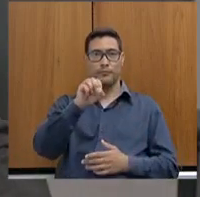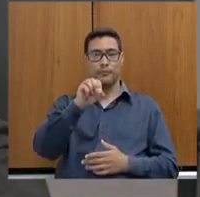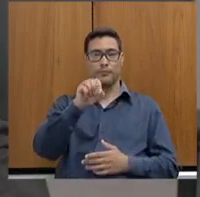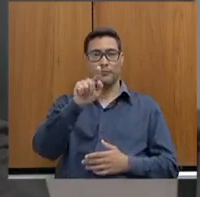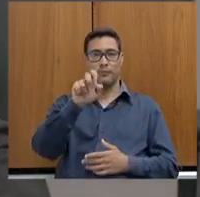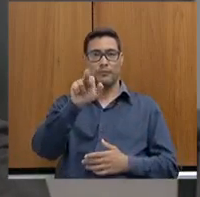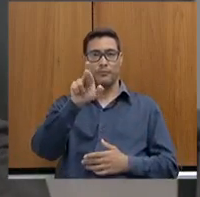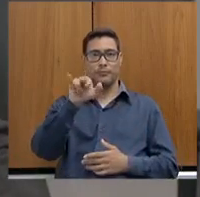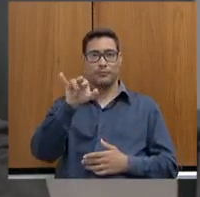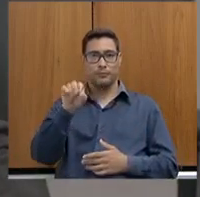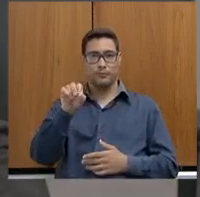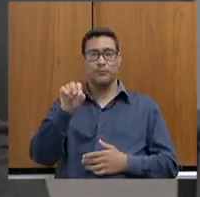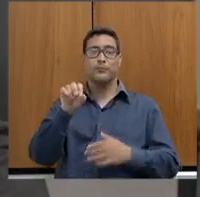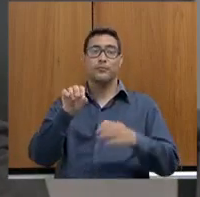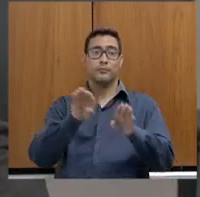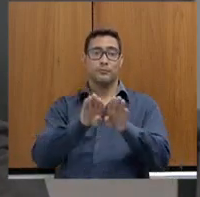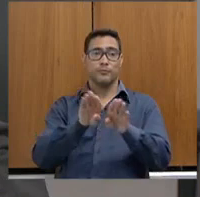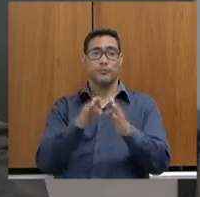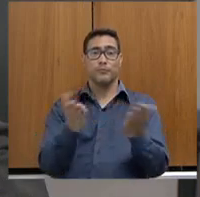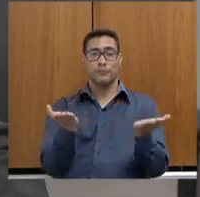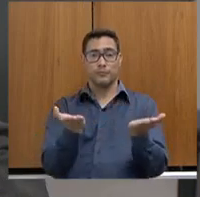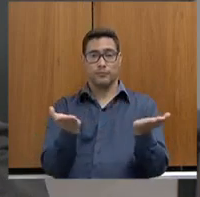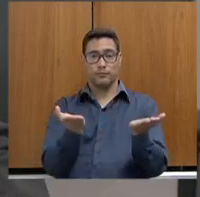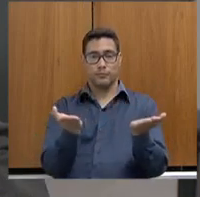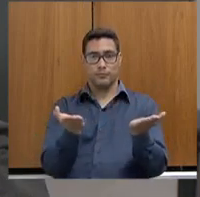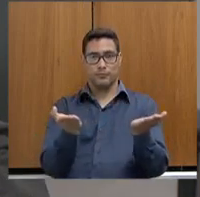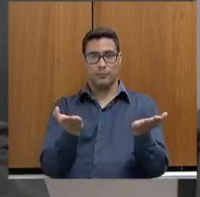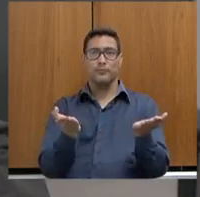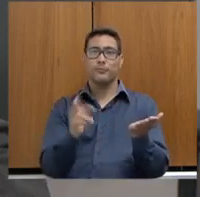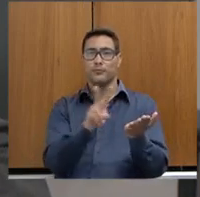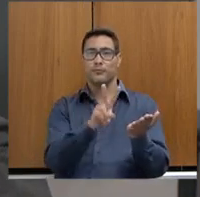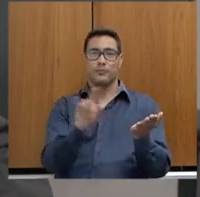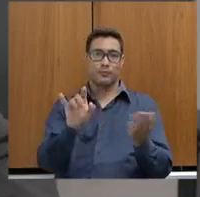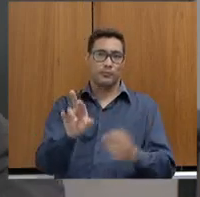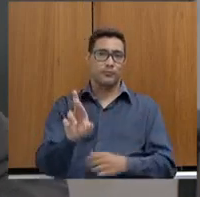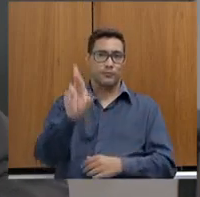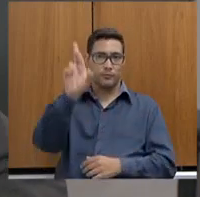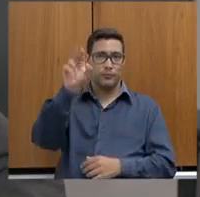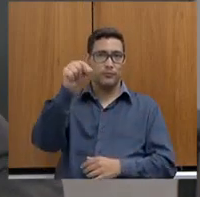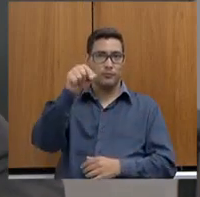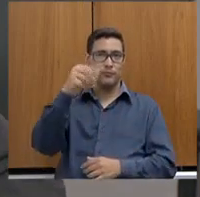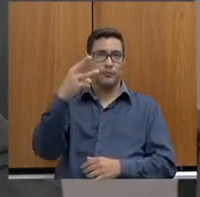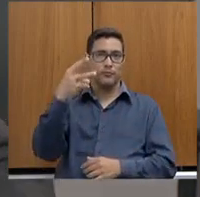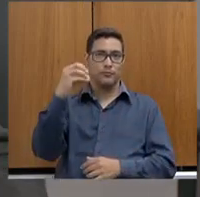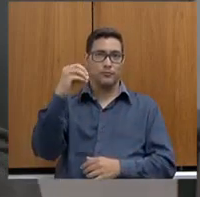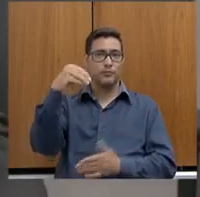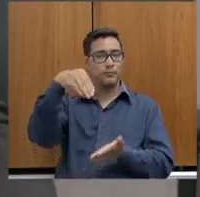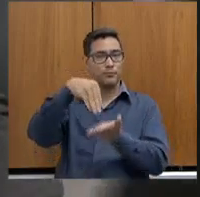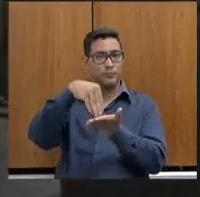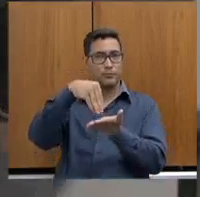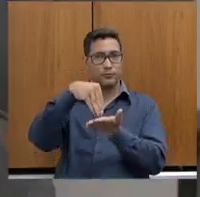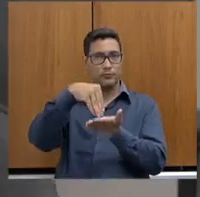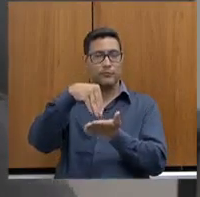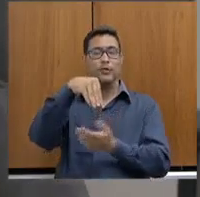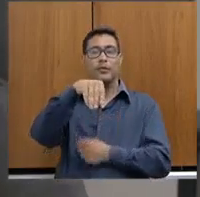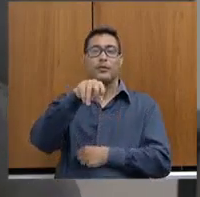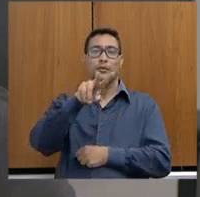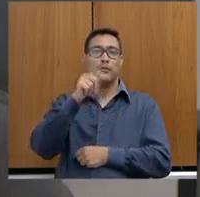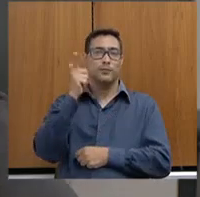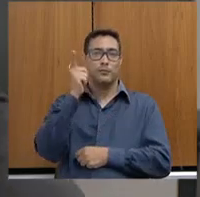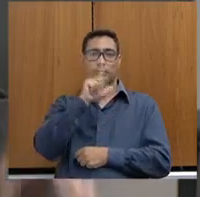E passamos a palavra ao senhor, que disporá de até 30 minutos para as suas